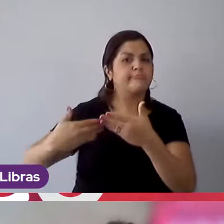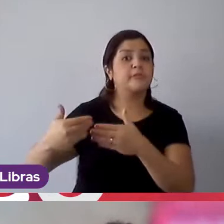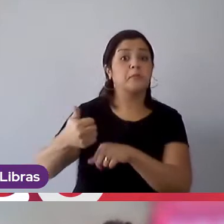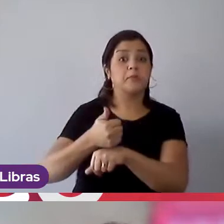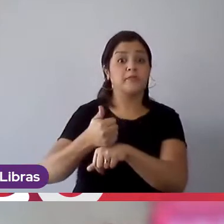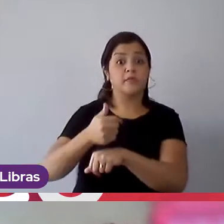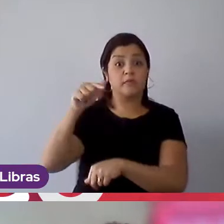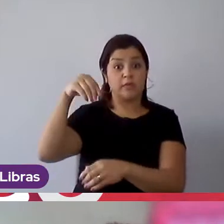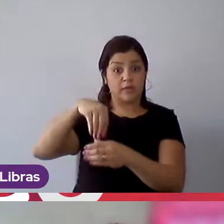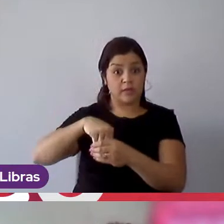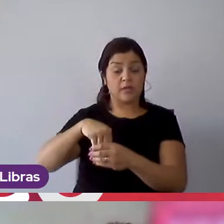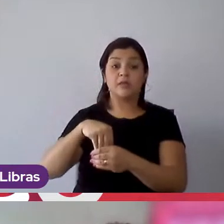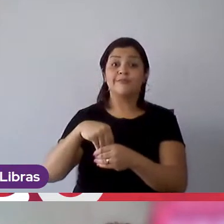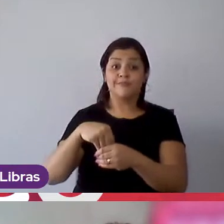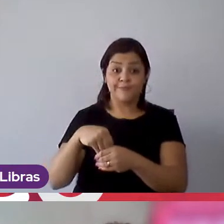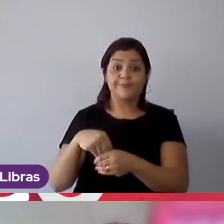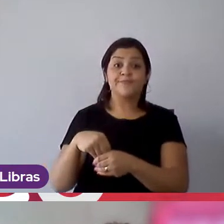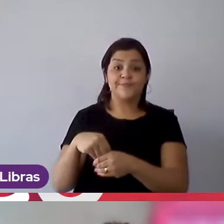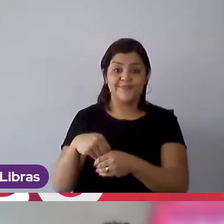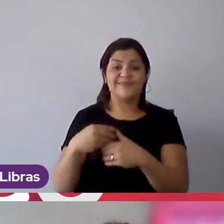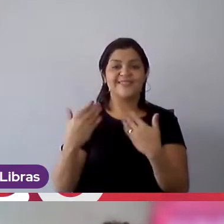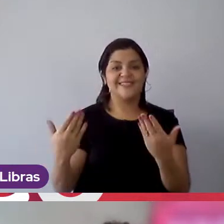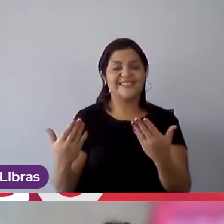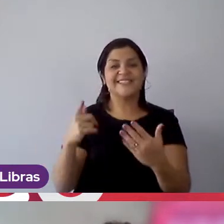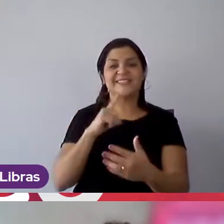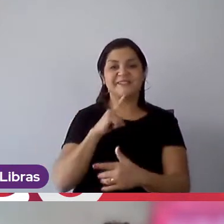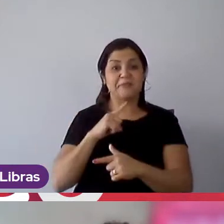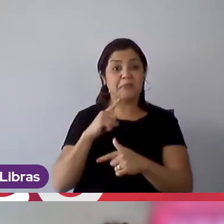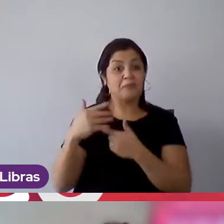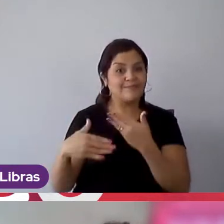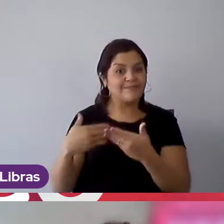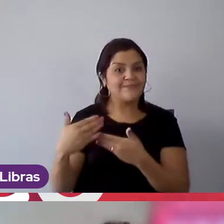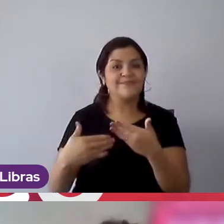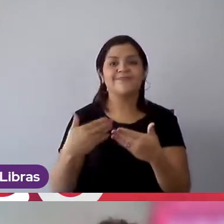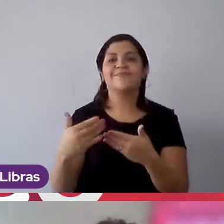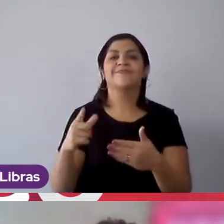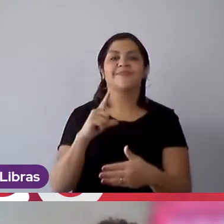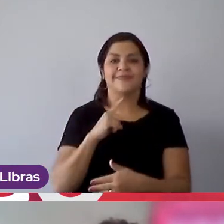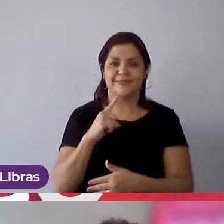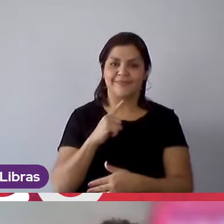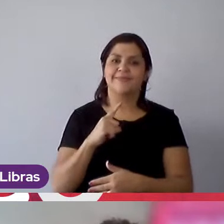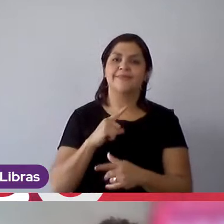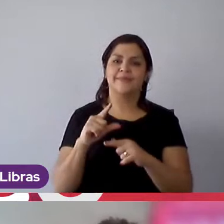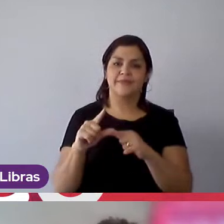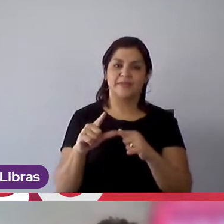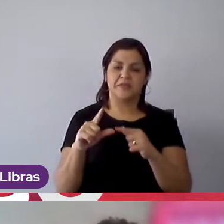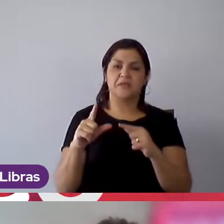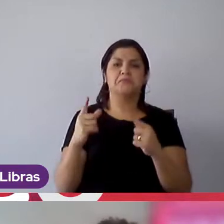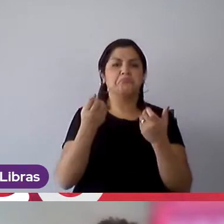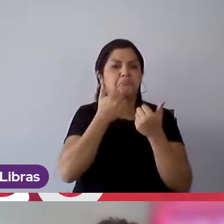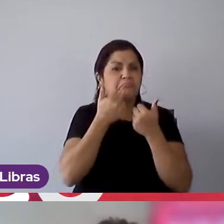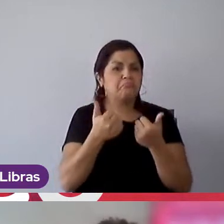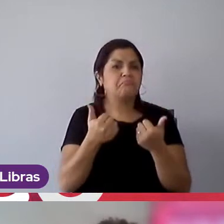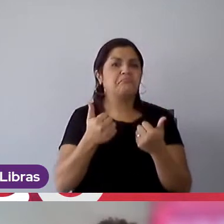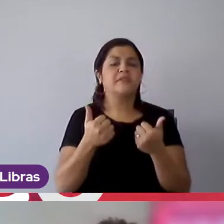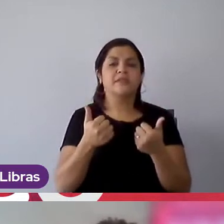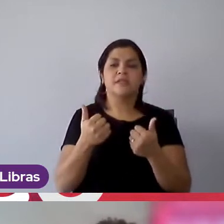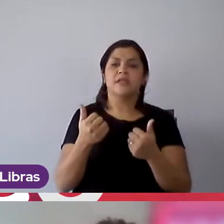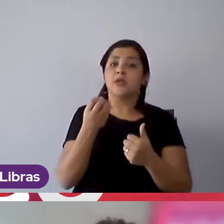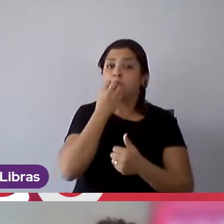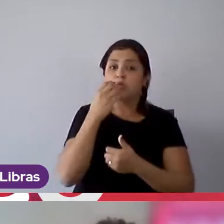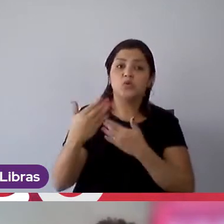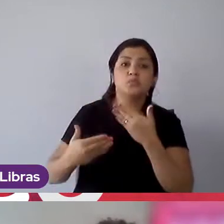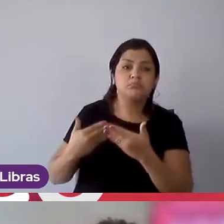dentro, né? Então, nós temos um programa de desenvolvimento bem, muito bem